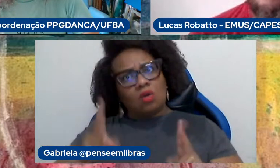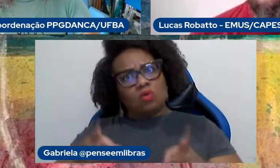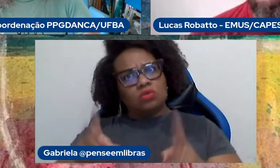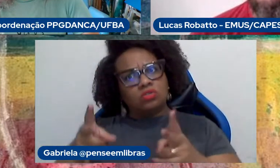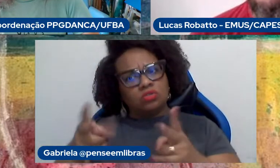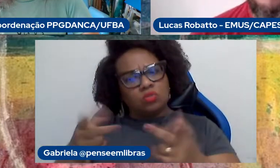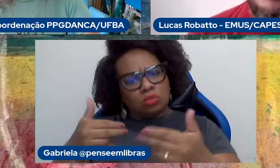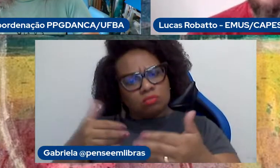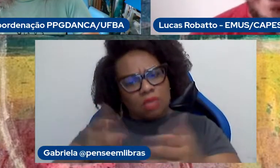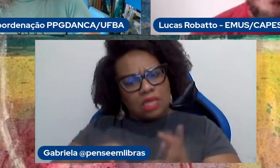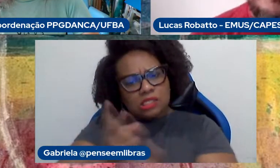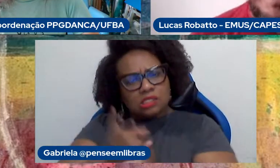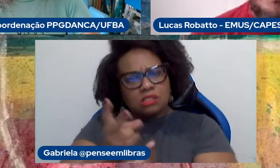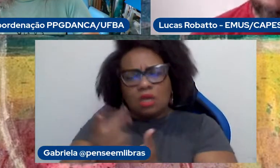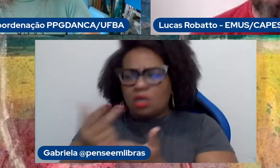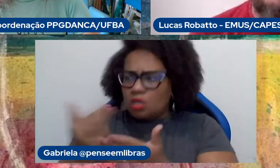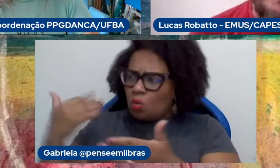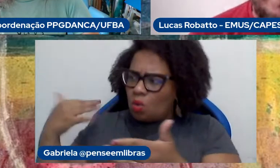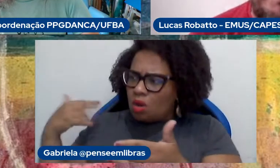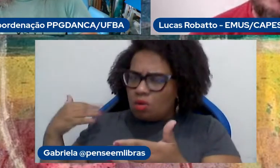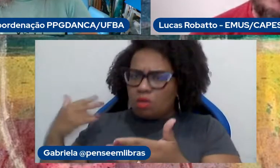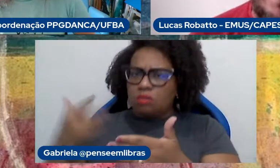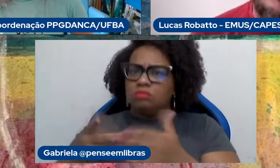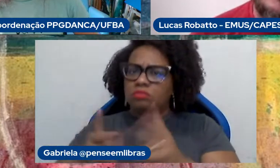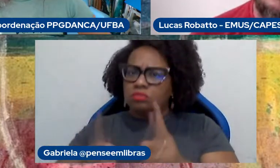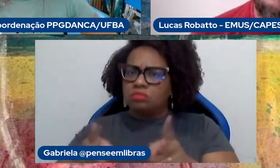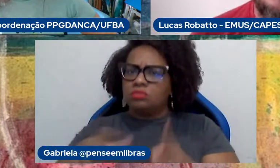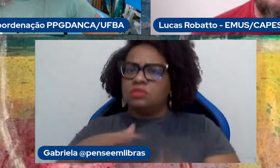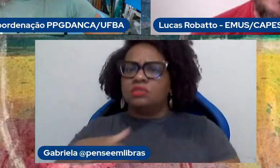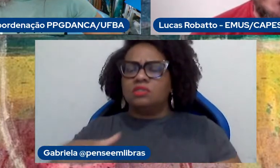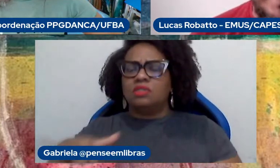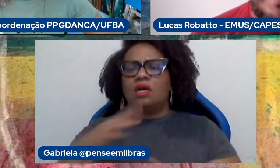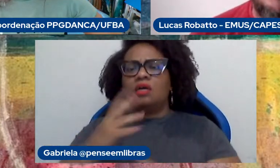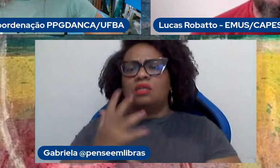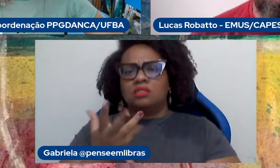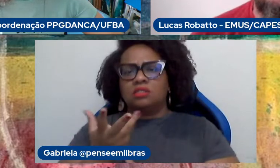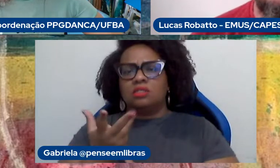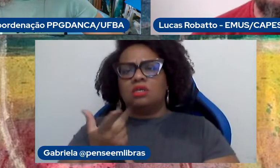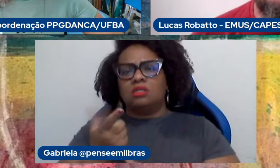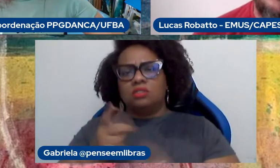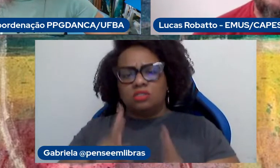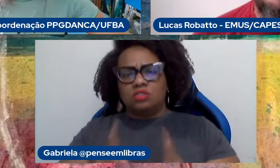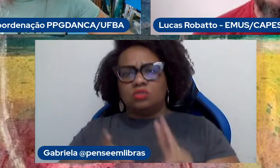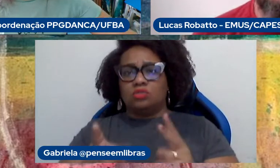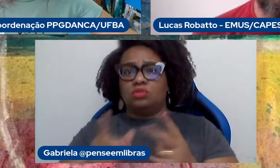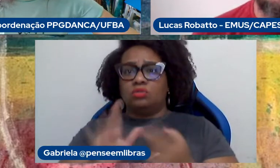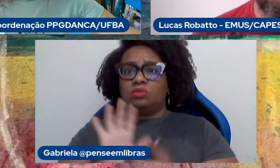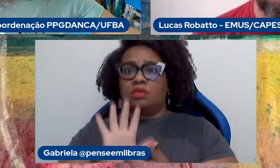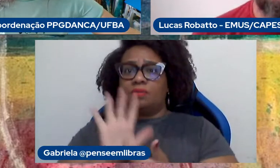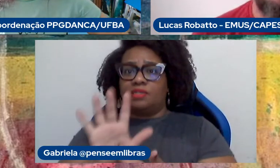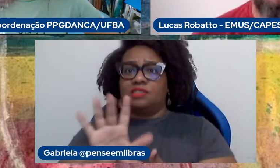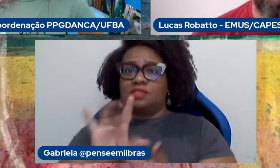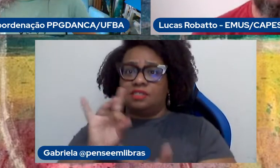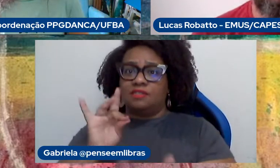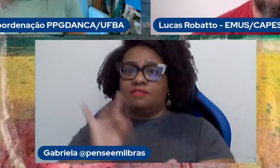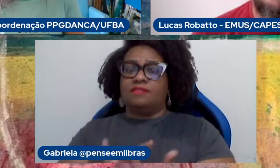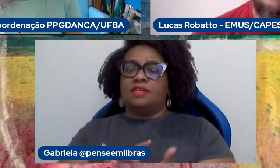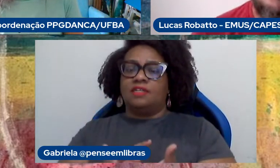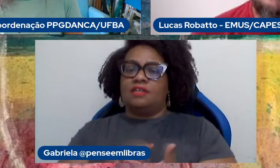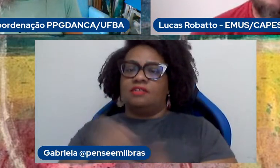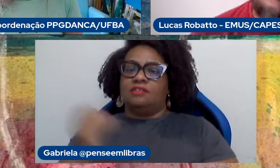A gente continue tendo uma área de artes que é bem representada, que seja conectada, de fato, com os programas e com as associações.